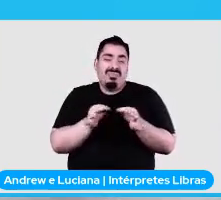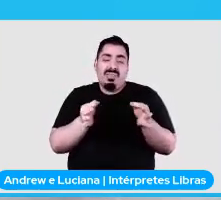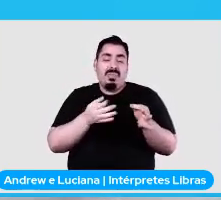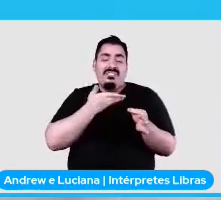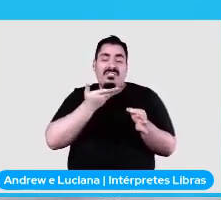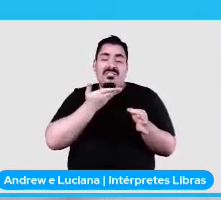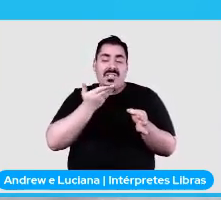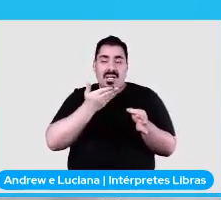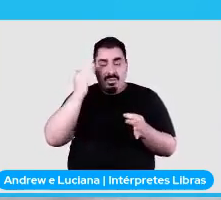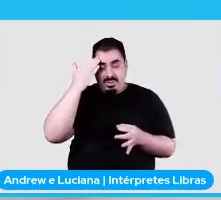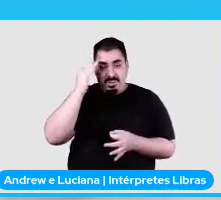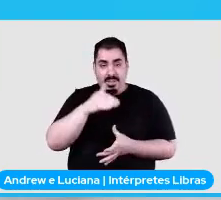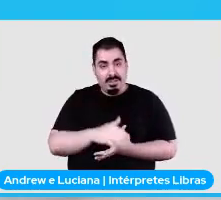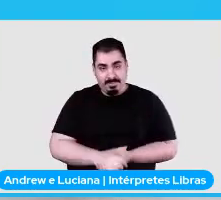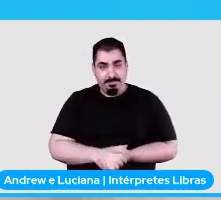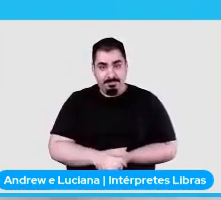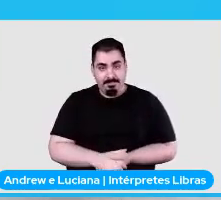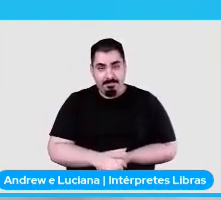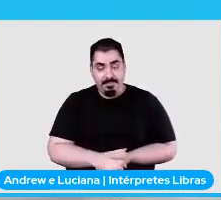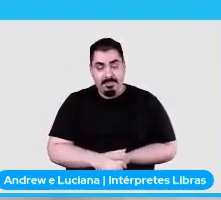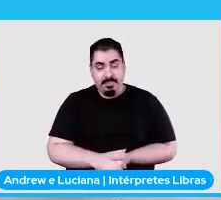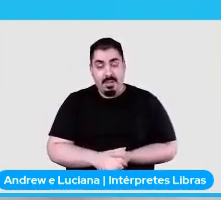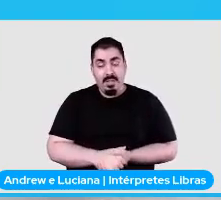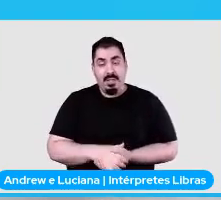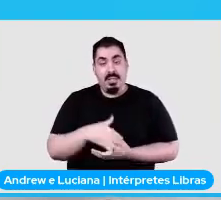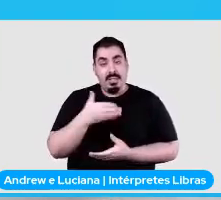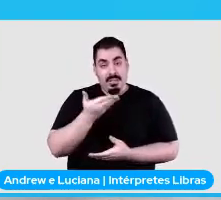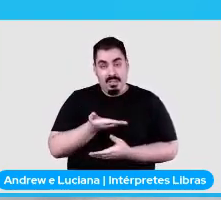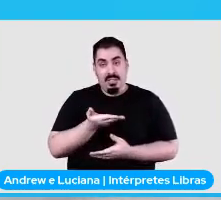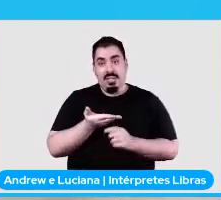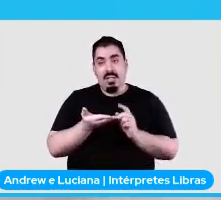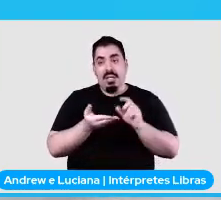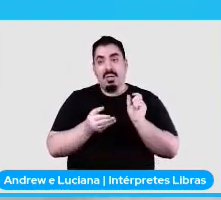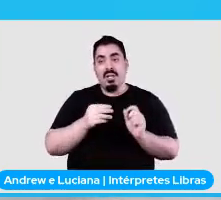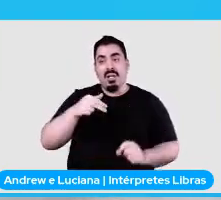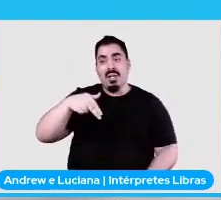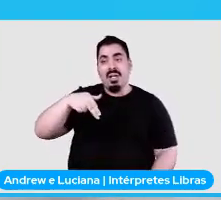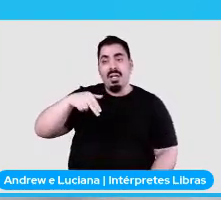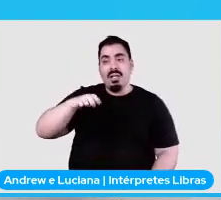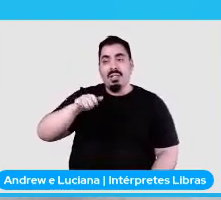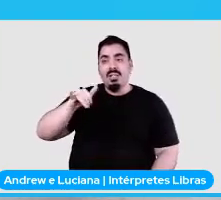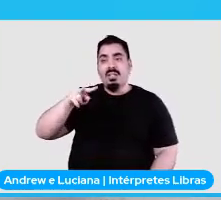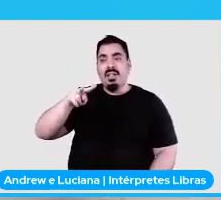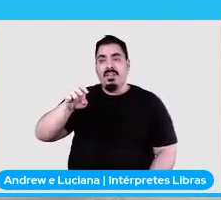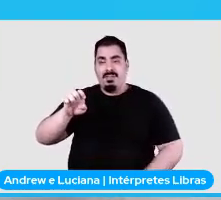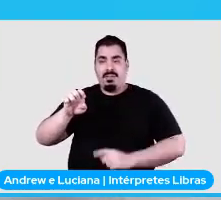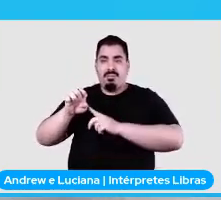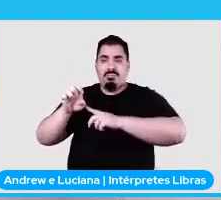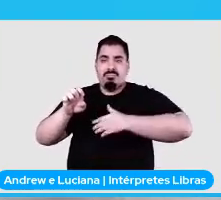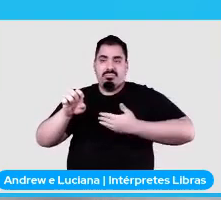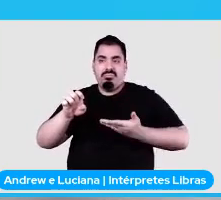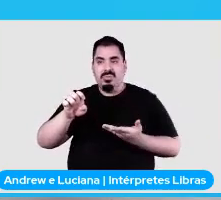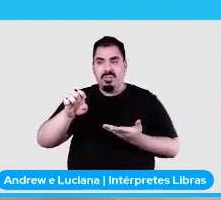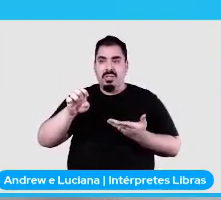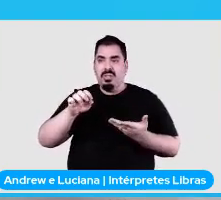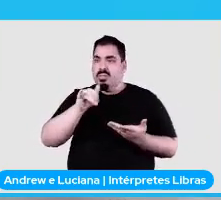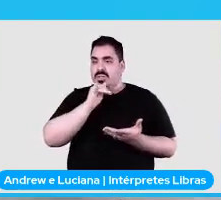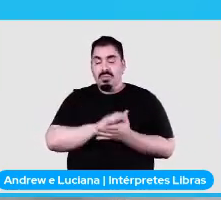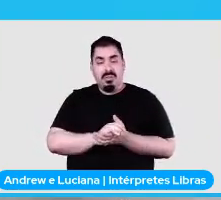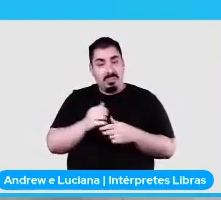simples de entender e ela é muito naive, né? Você está precisando de um negócio urgente ali e tal,